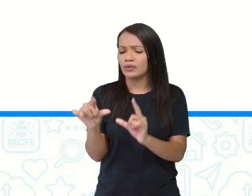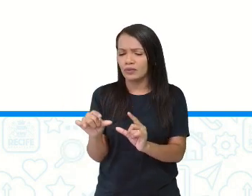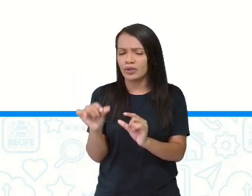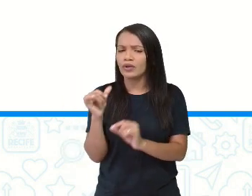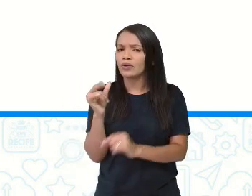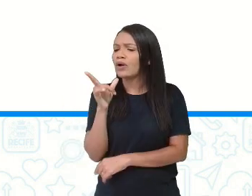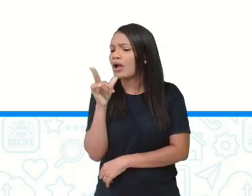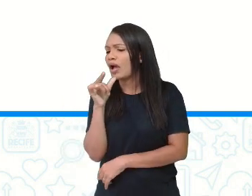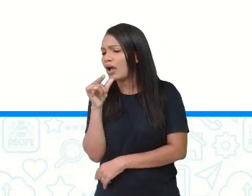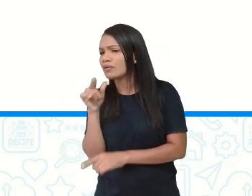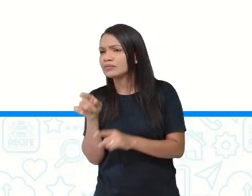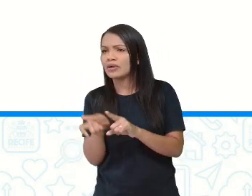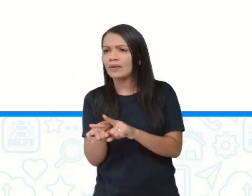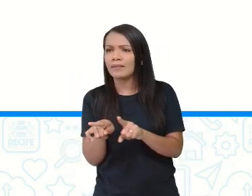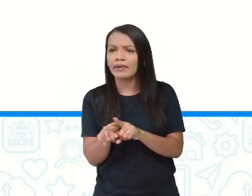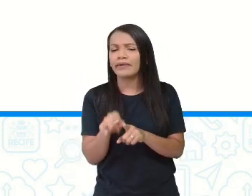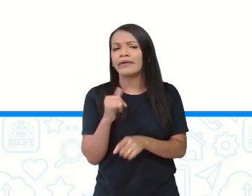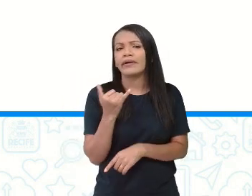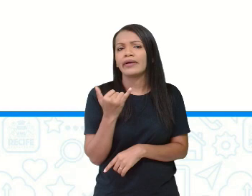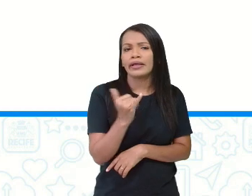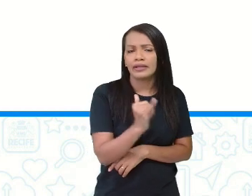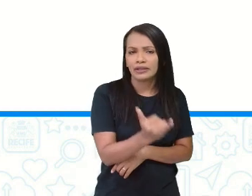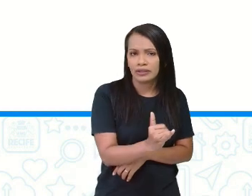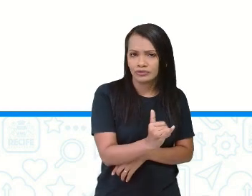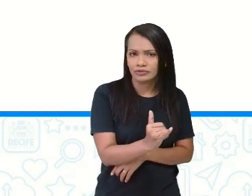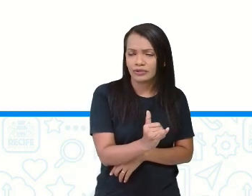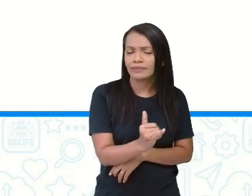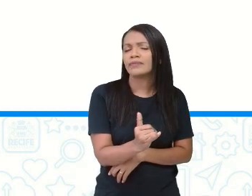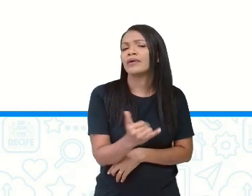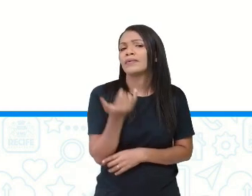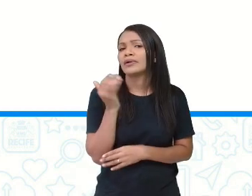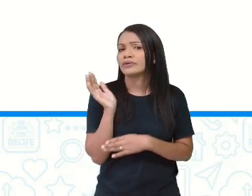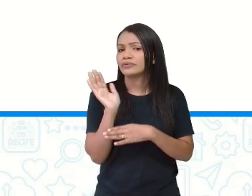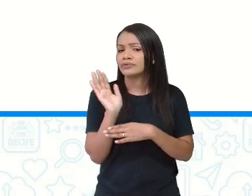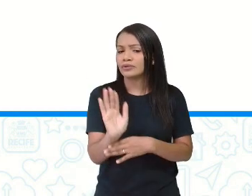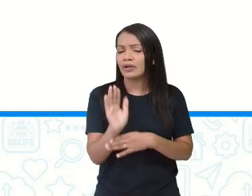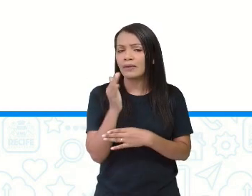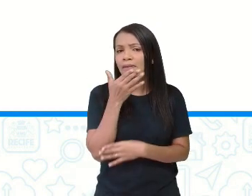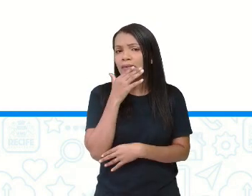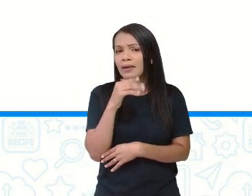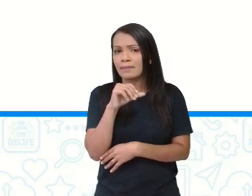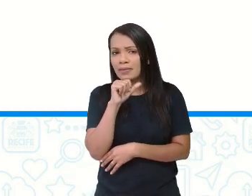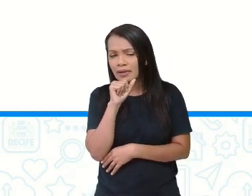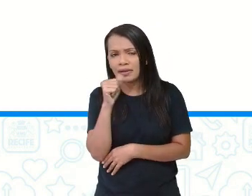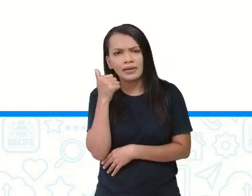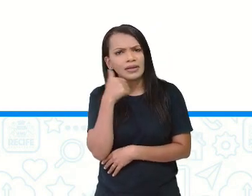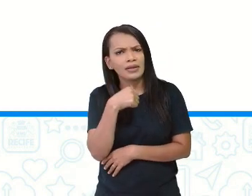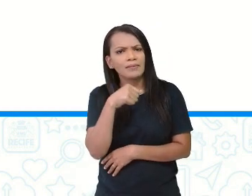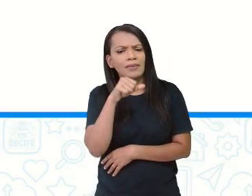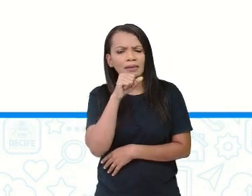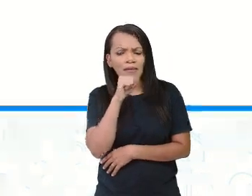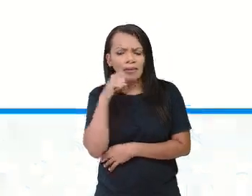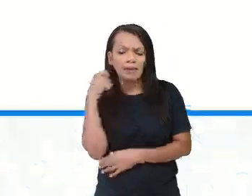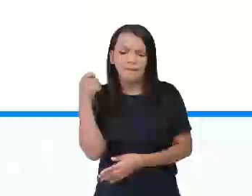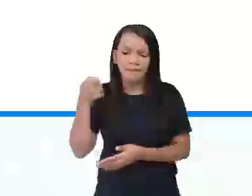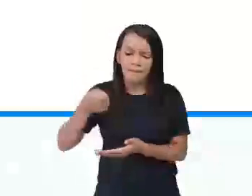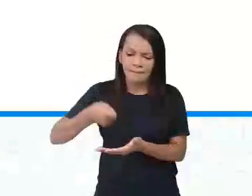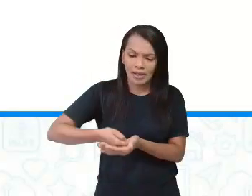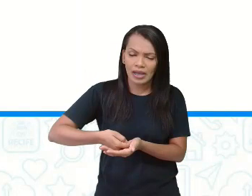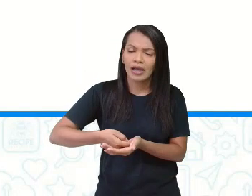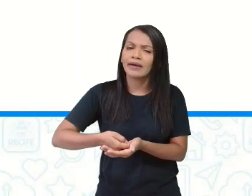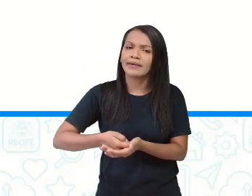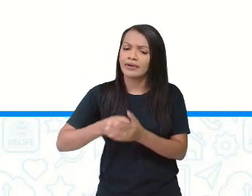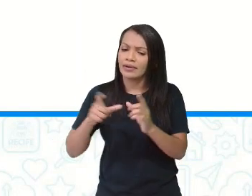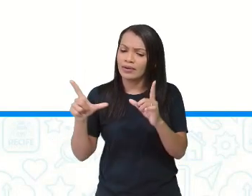elétrica, tá certo? Para ajudar o papai e a mamãe, não é? A pagar as contas mais